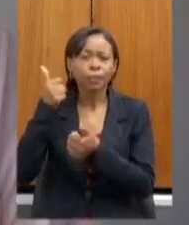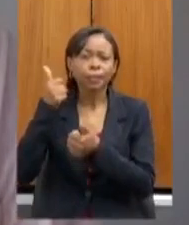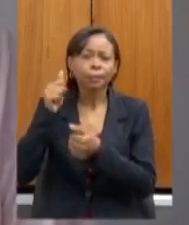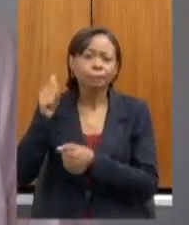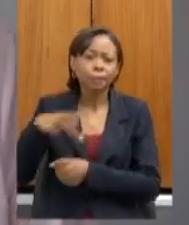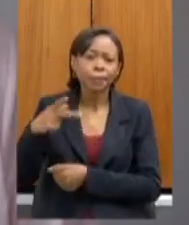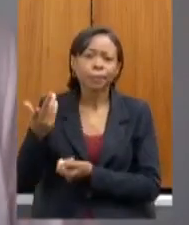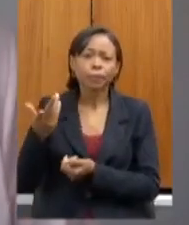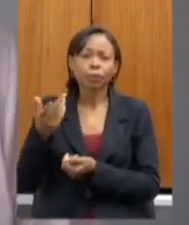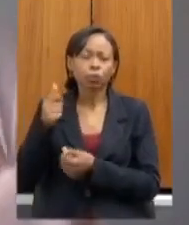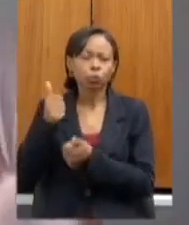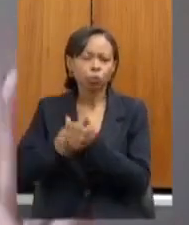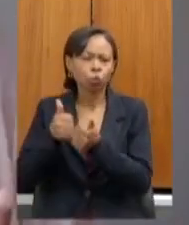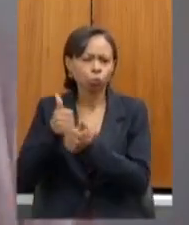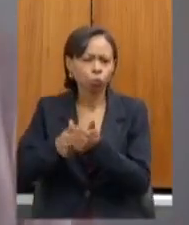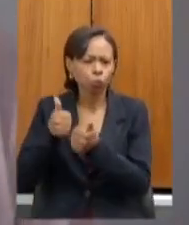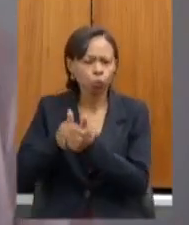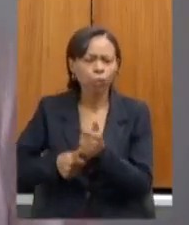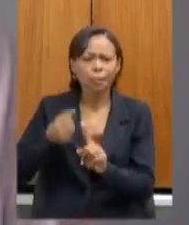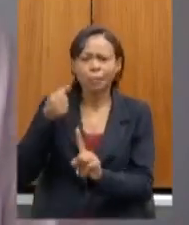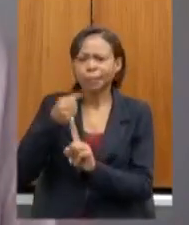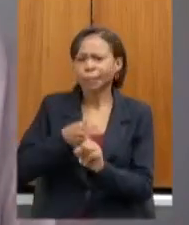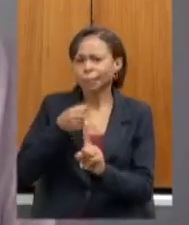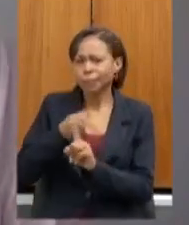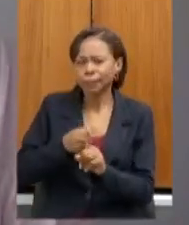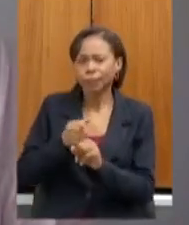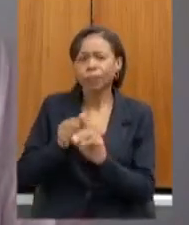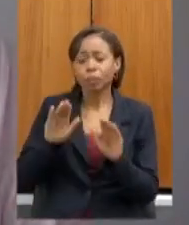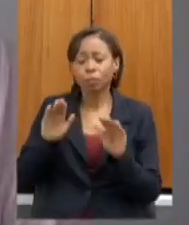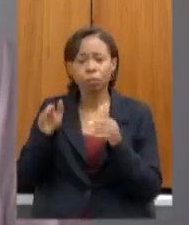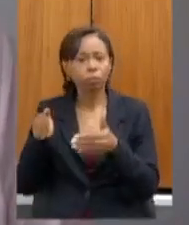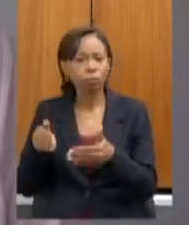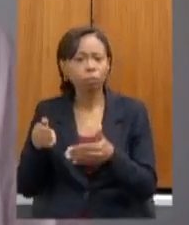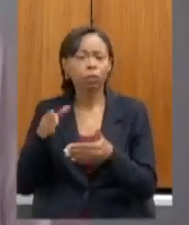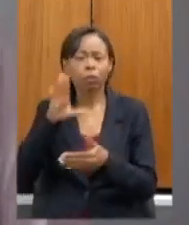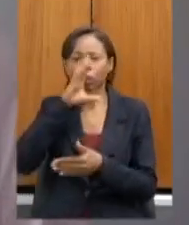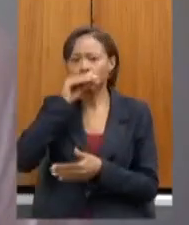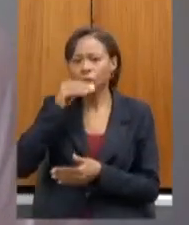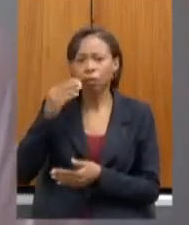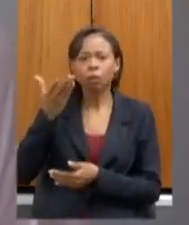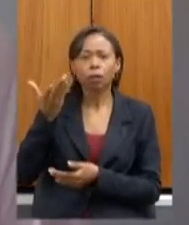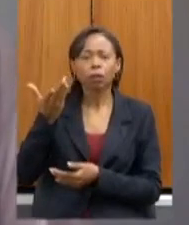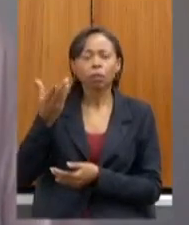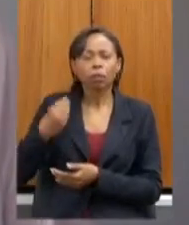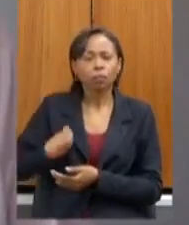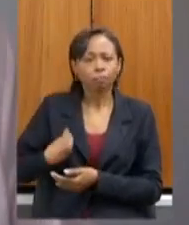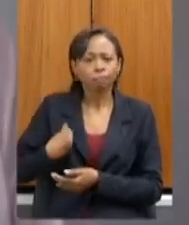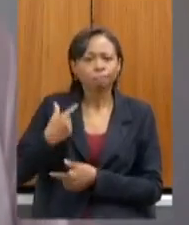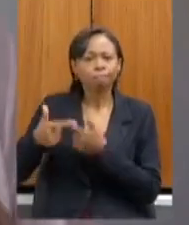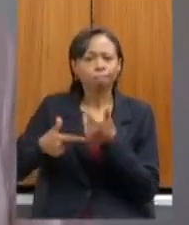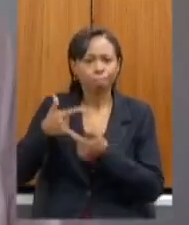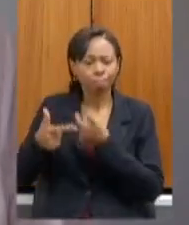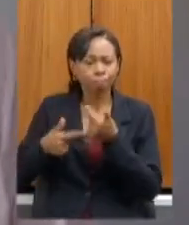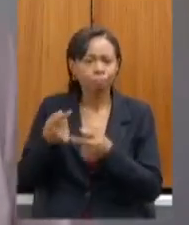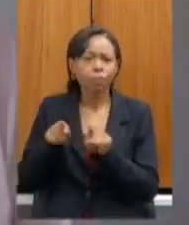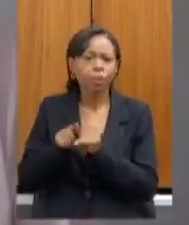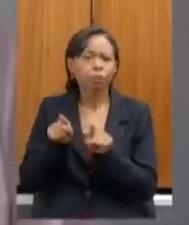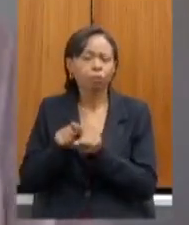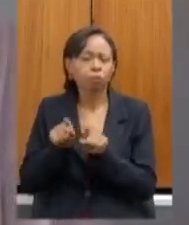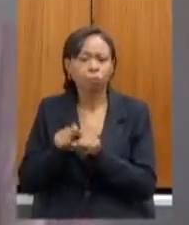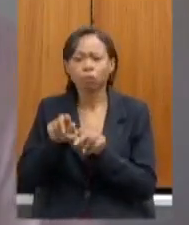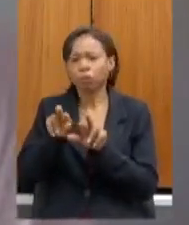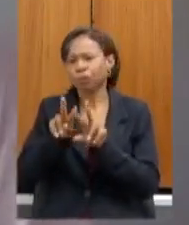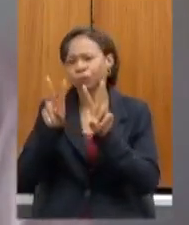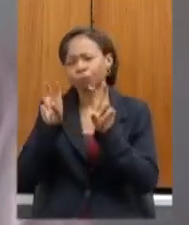questões muito específicas funcionais dos servidores e ao mesmo tempo todo o ponto toda